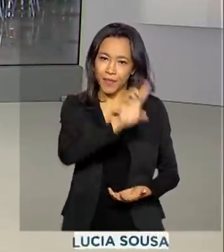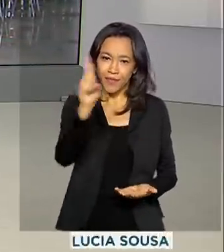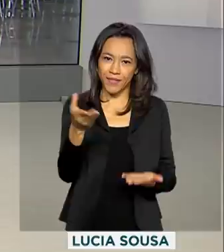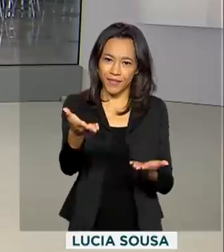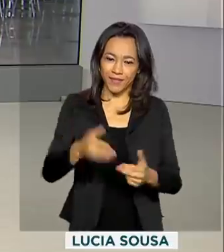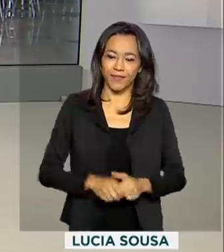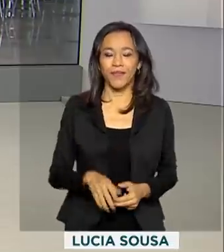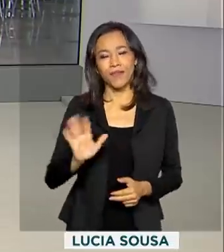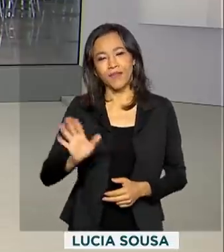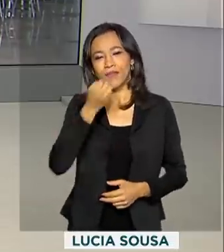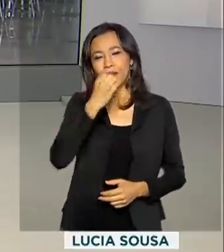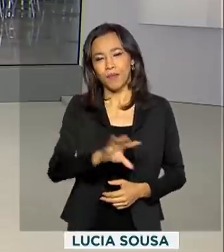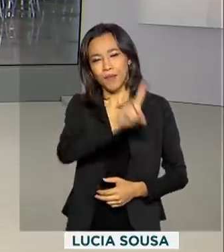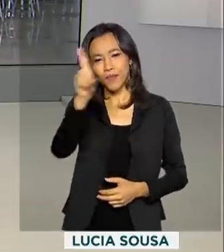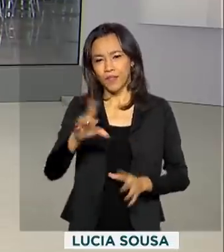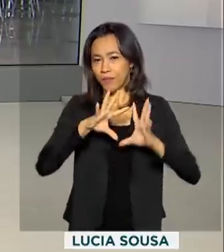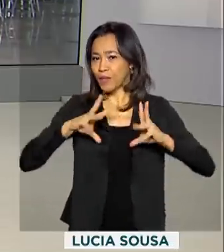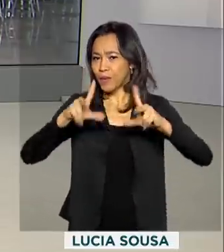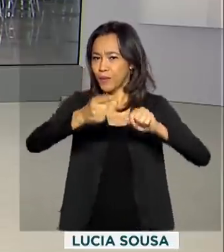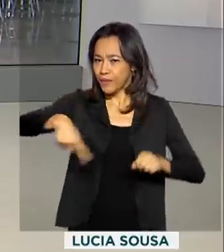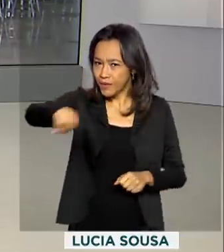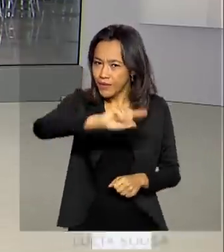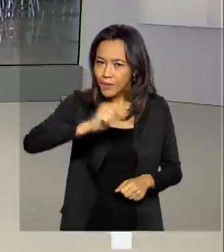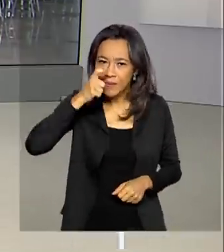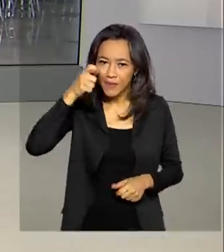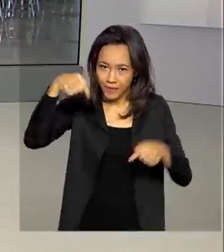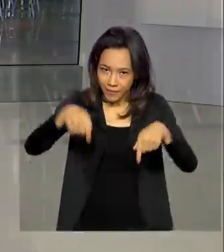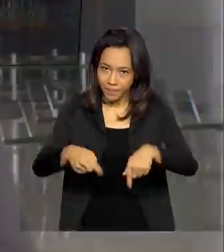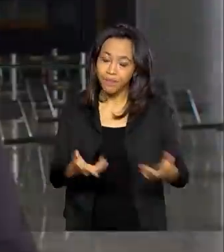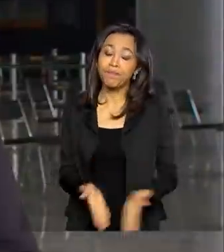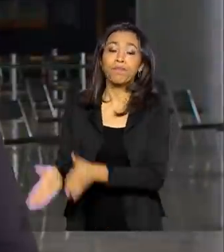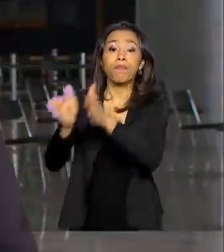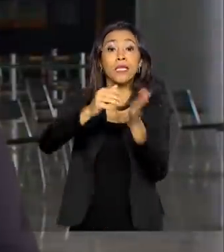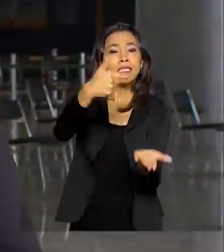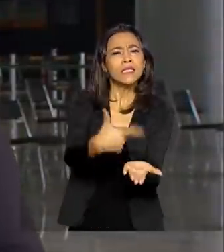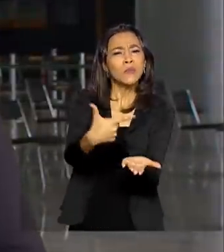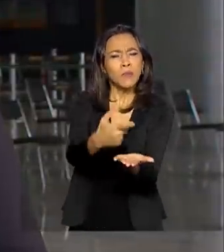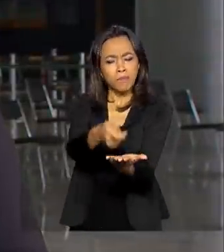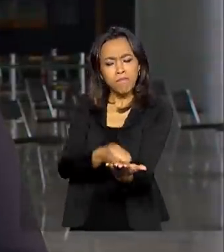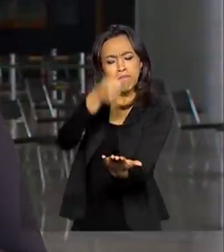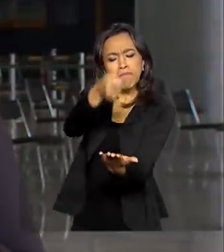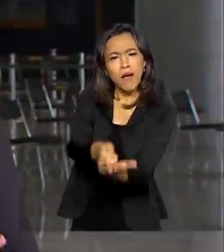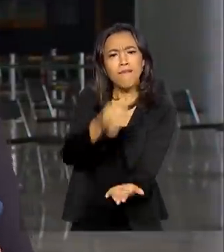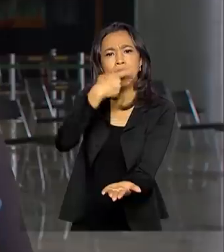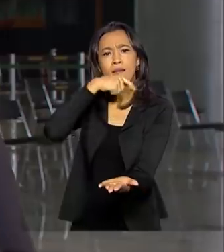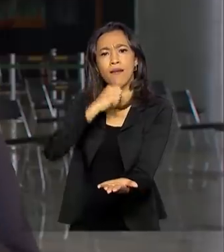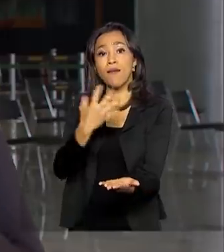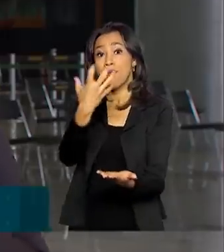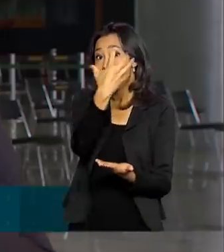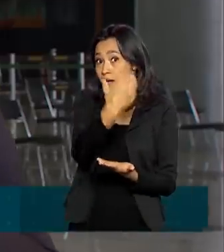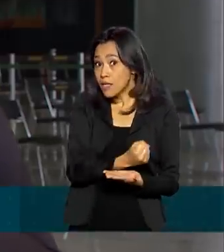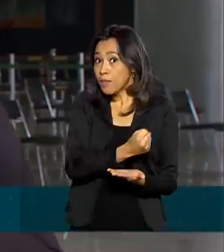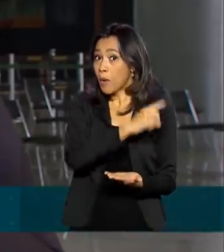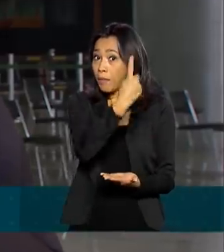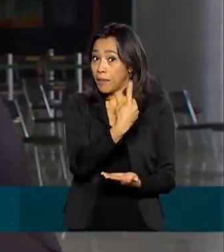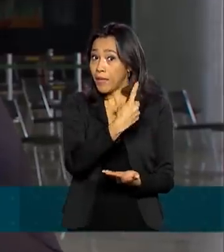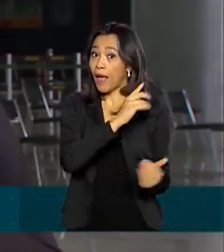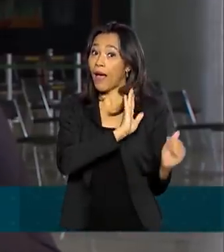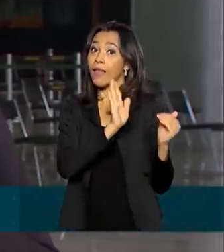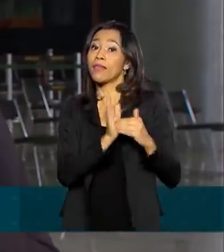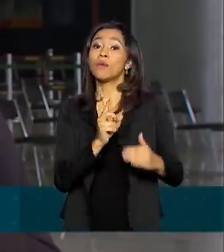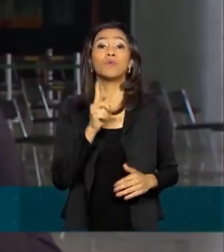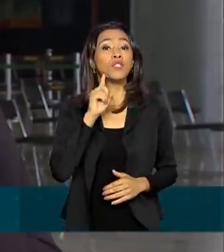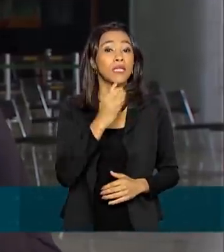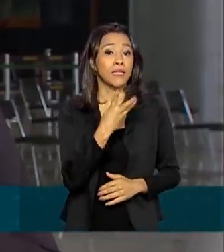Oi, Renata, bom dia para você, bom dia para todos que nos acompanham. Essa segunda parcela vai ser paga para quem recebeu a primeira parcela até o dia 30 de abril.